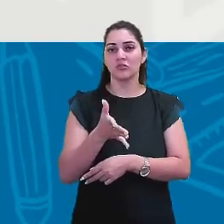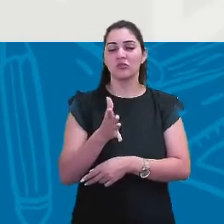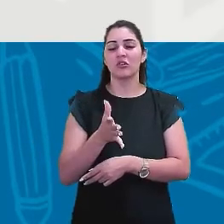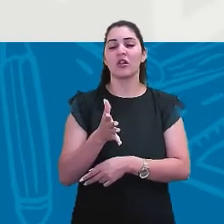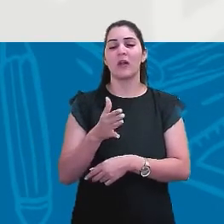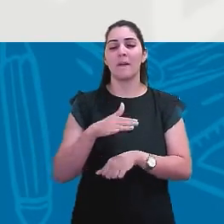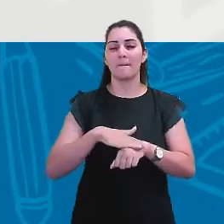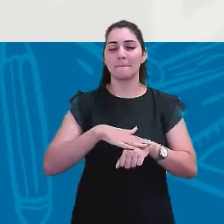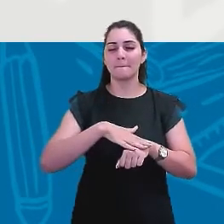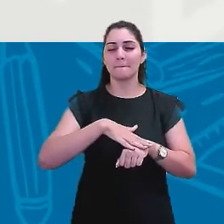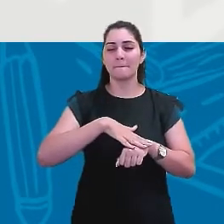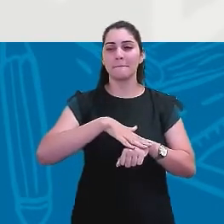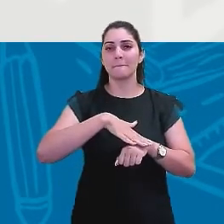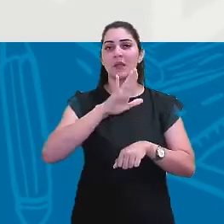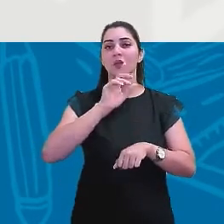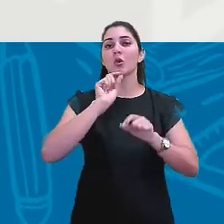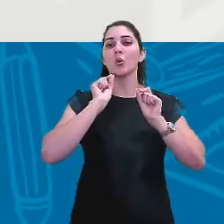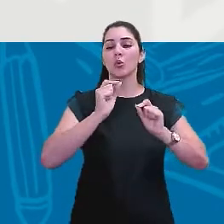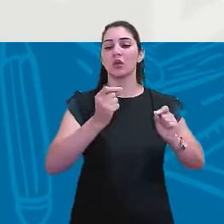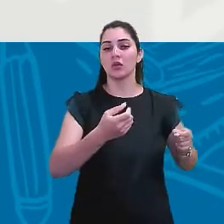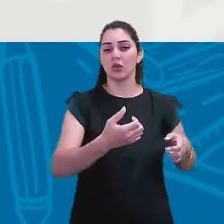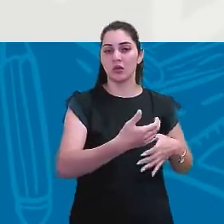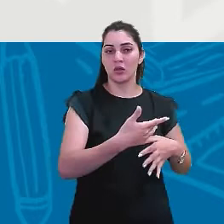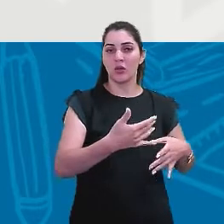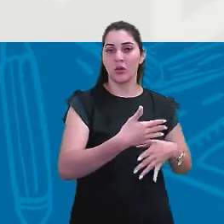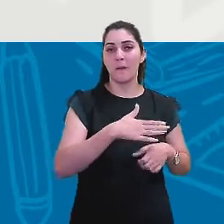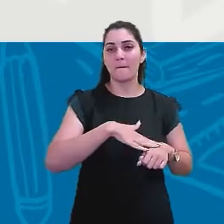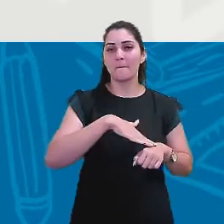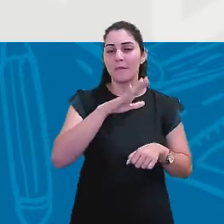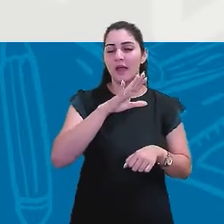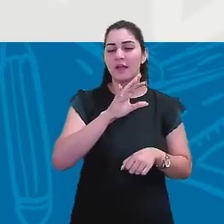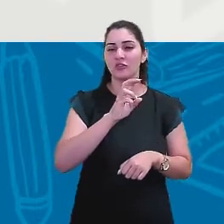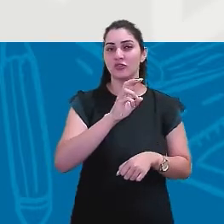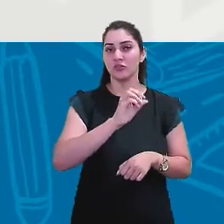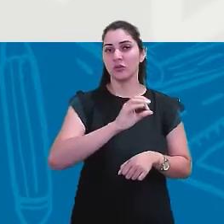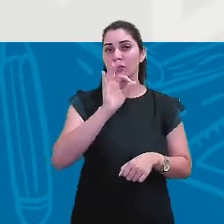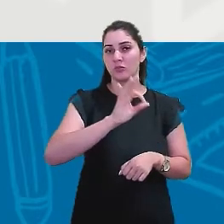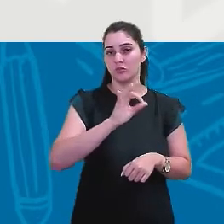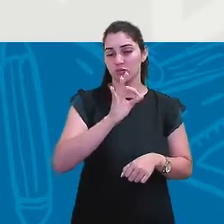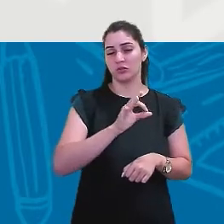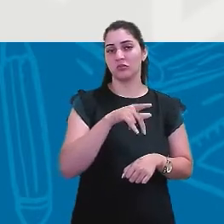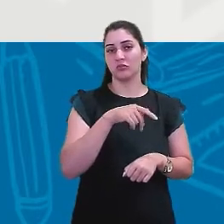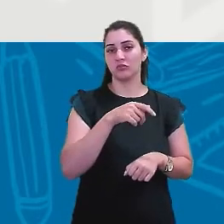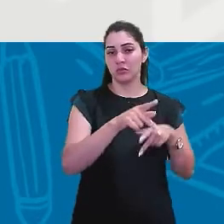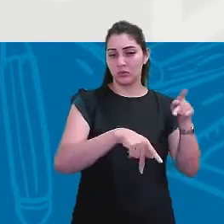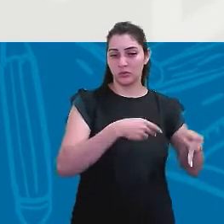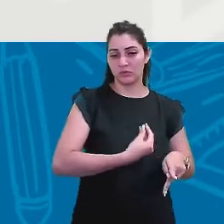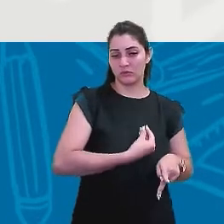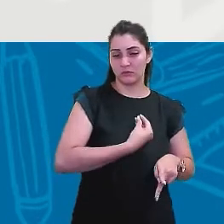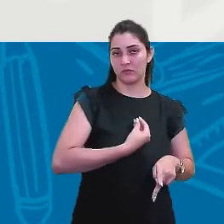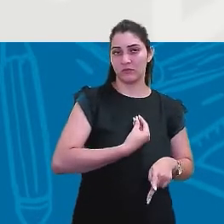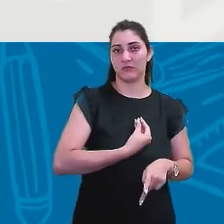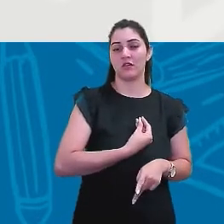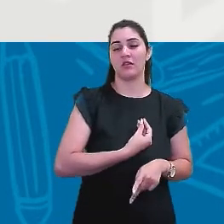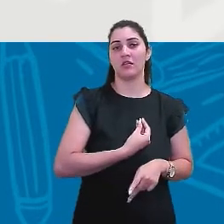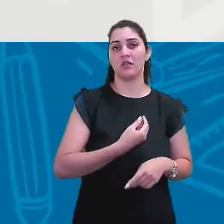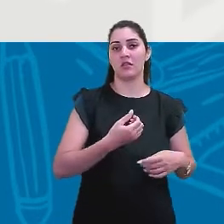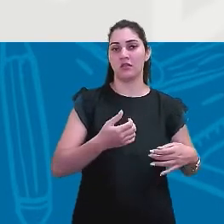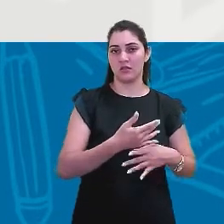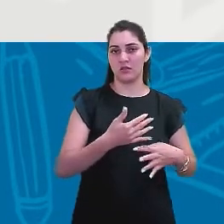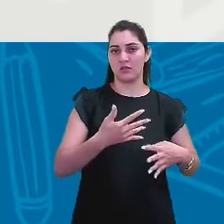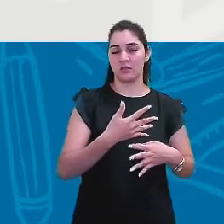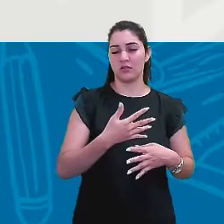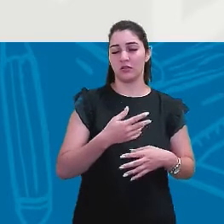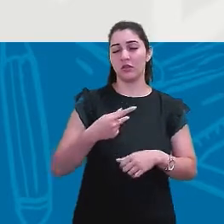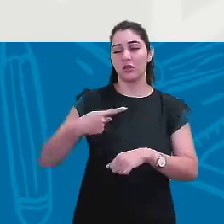majoritariamente urbana, mais da metade da população já vivia nas cidades. E nos países periféricos, gente vai ver,